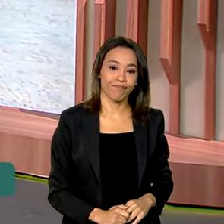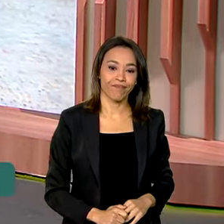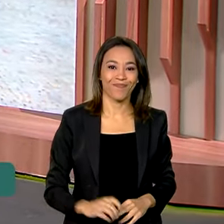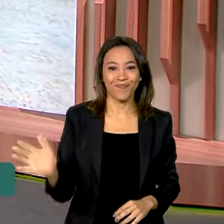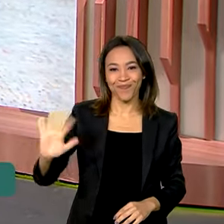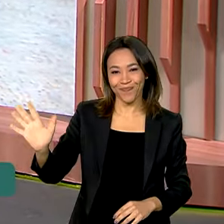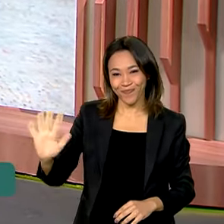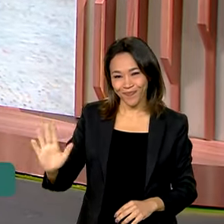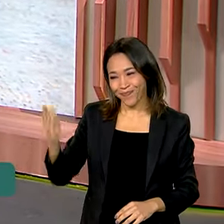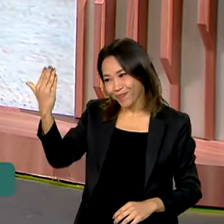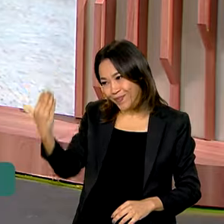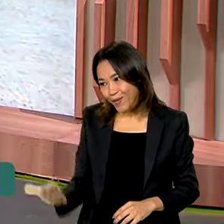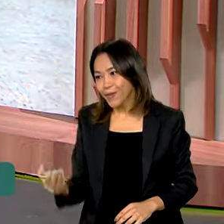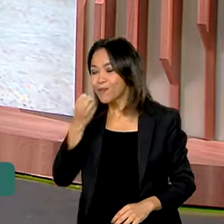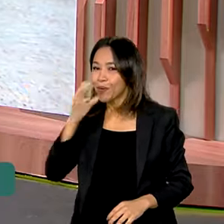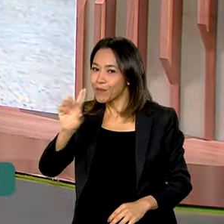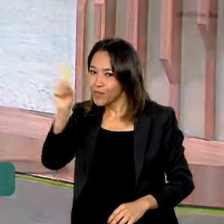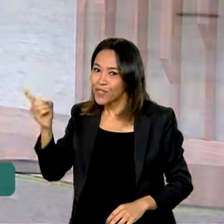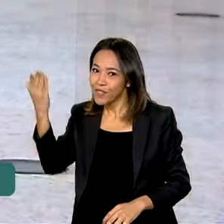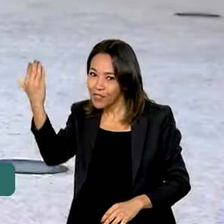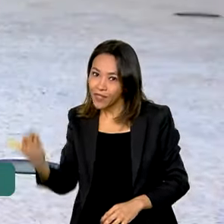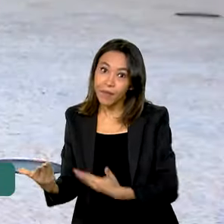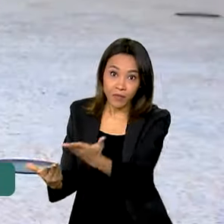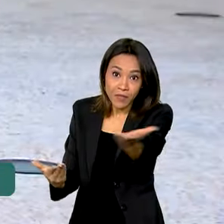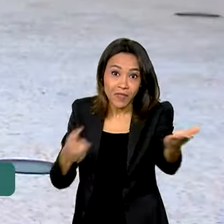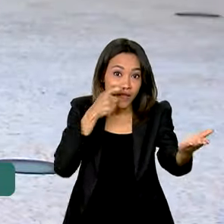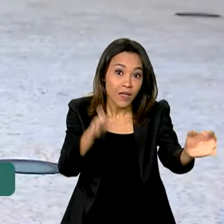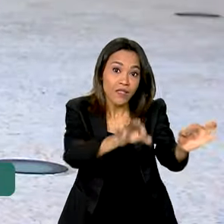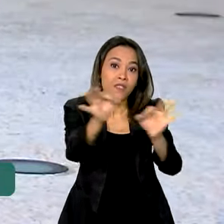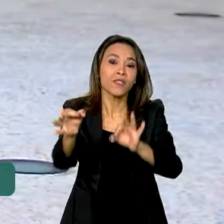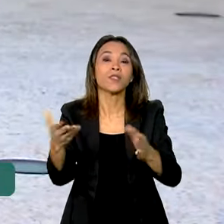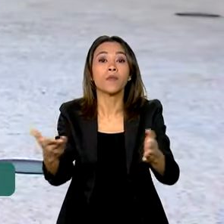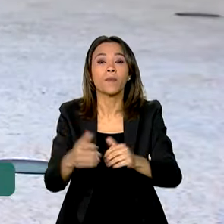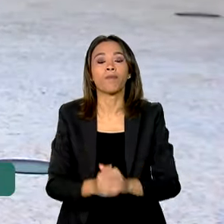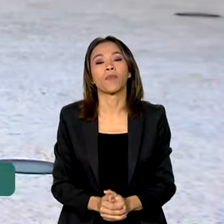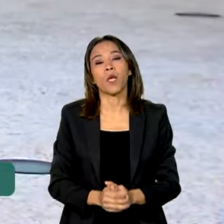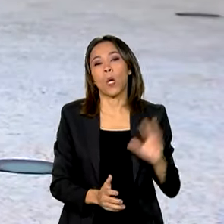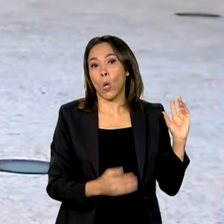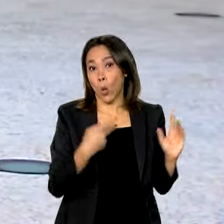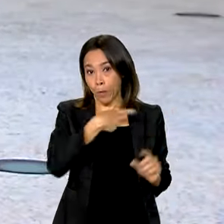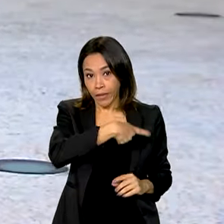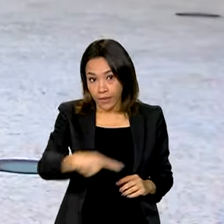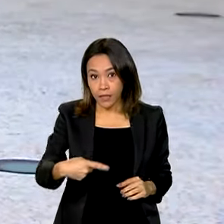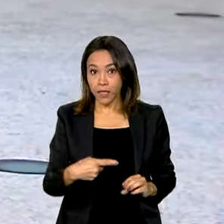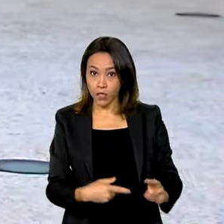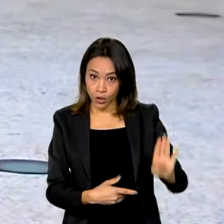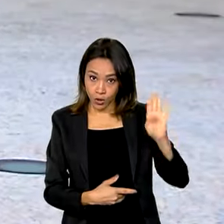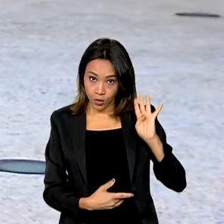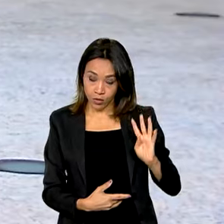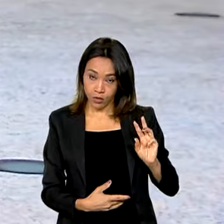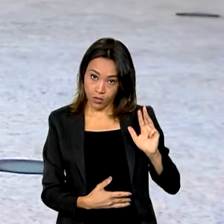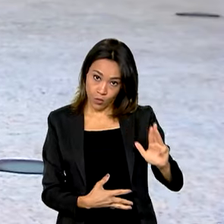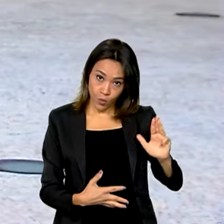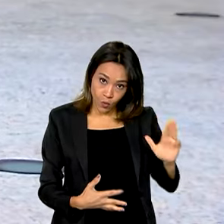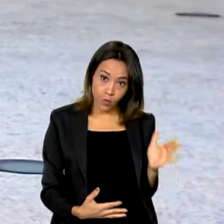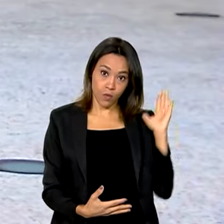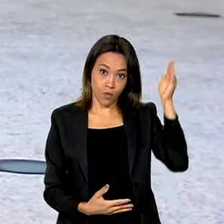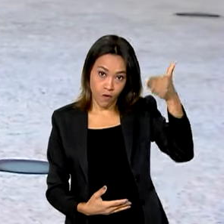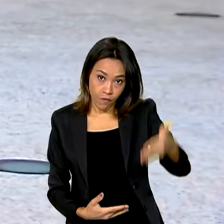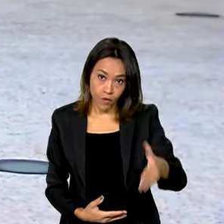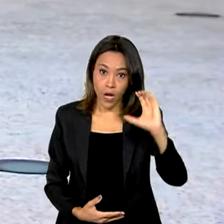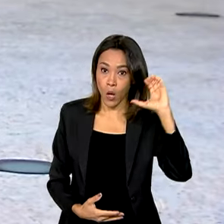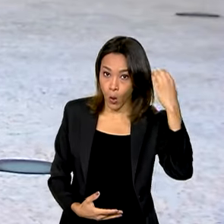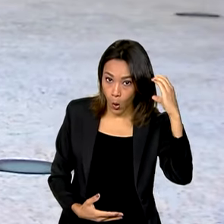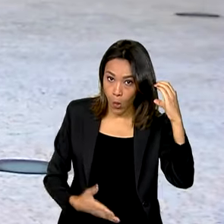Oi Vanessa, bom dia para você, bom dia a todos que nos acompanham. O presidente teve essa agenda na Colômbia, que a gente acompanhou ontem na nossa programação,